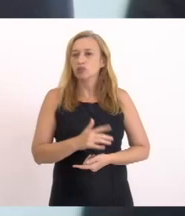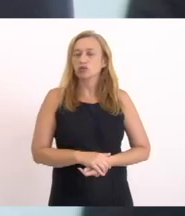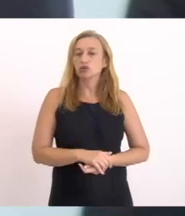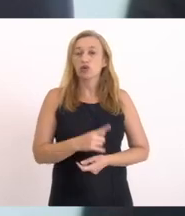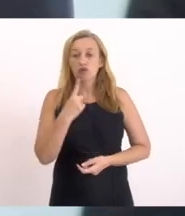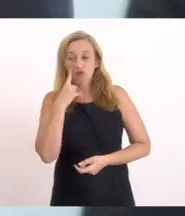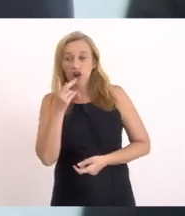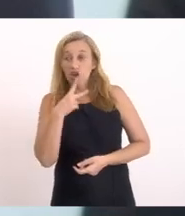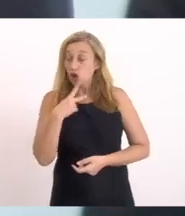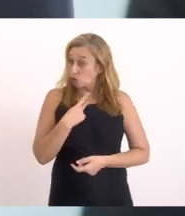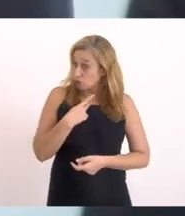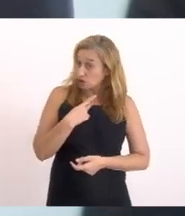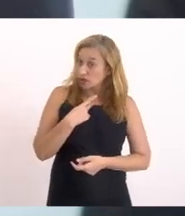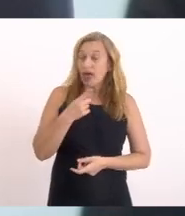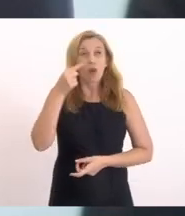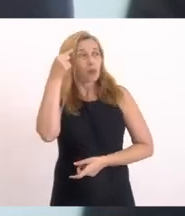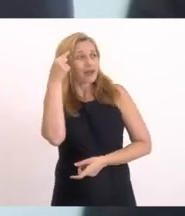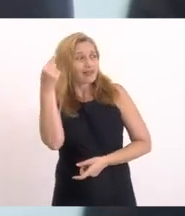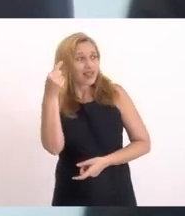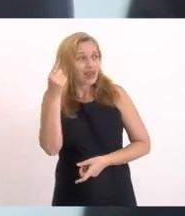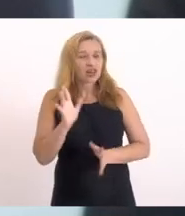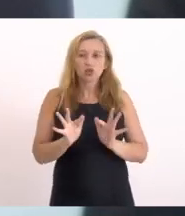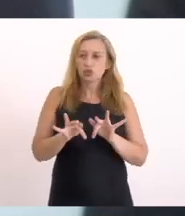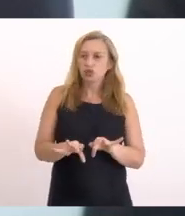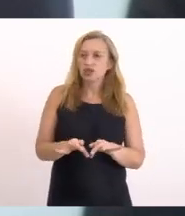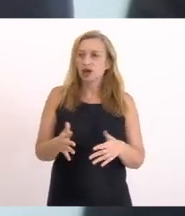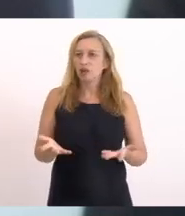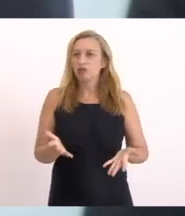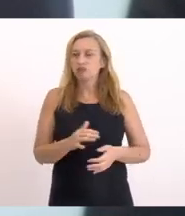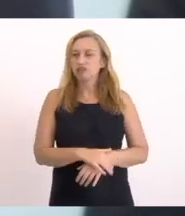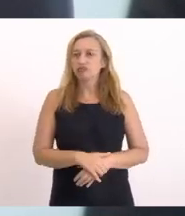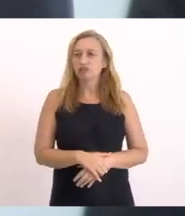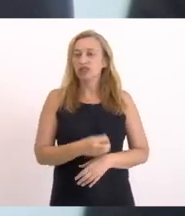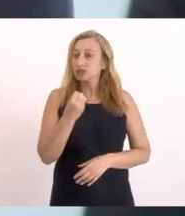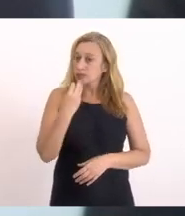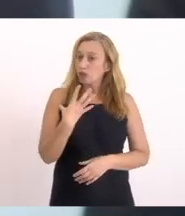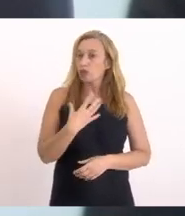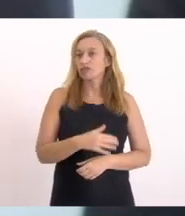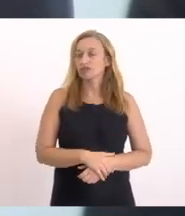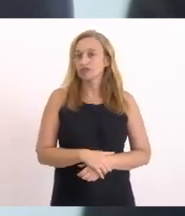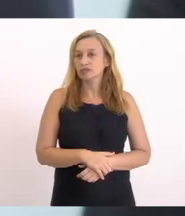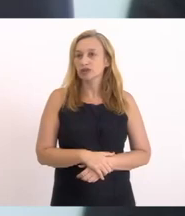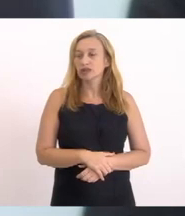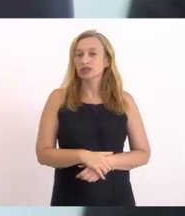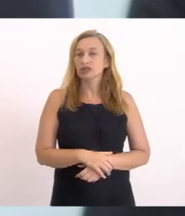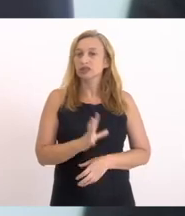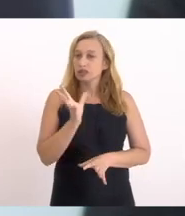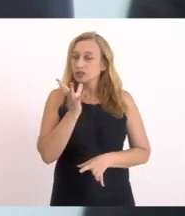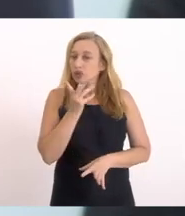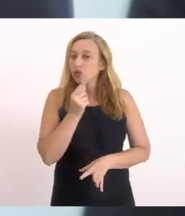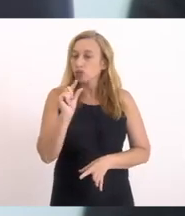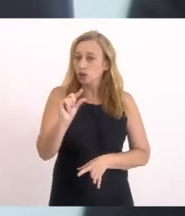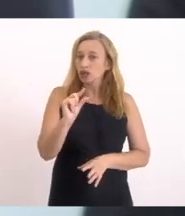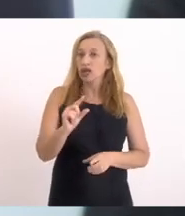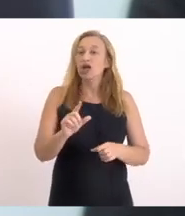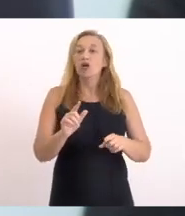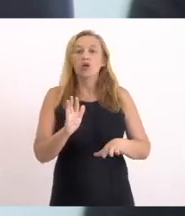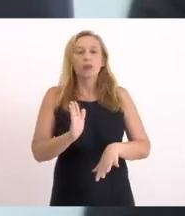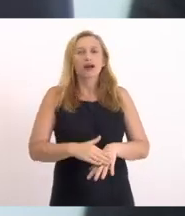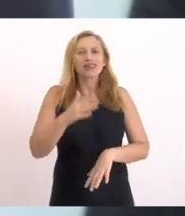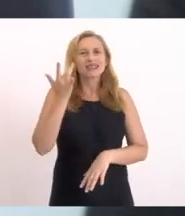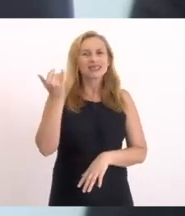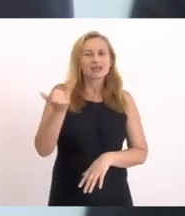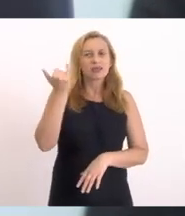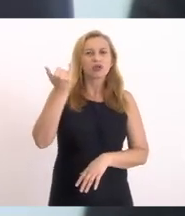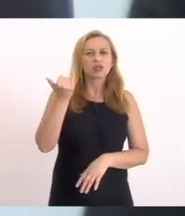tentar convergir Numa ideia Que no final Seja positiva E duradoura Que eu acho que O mais importante